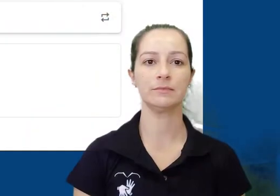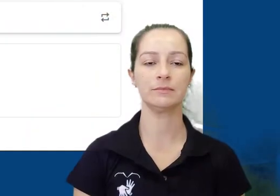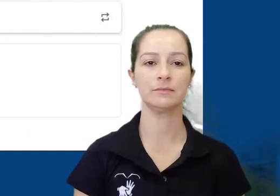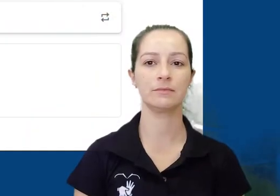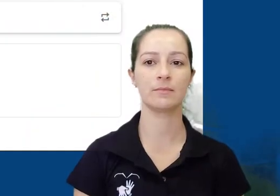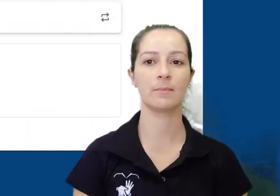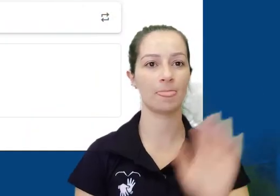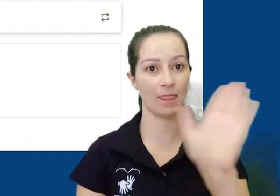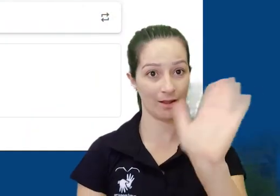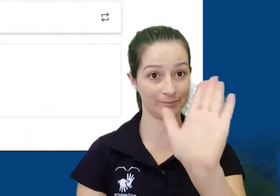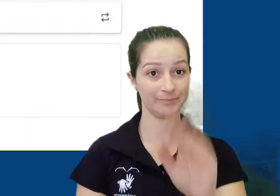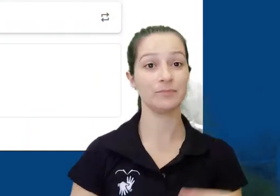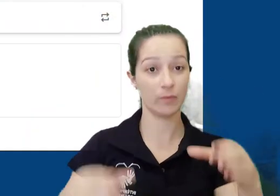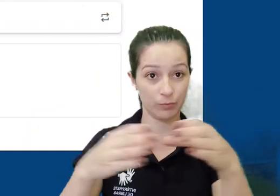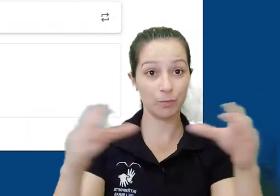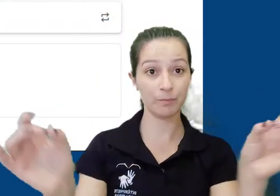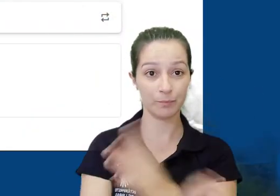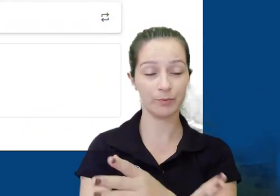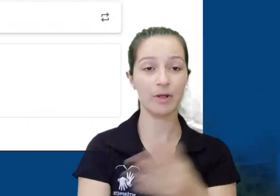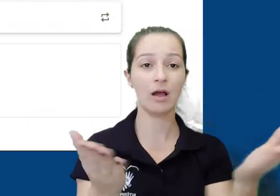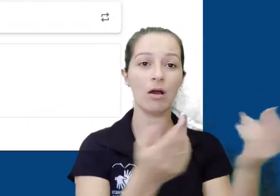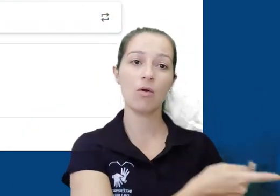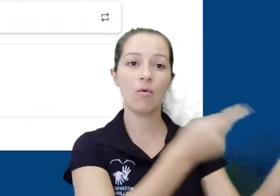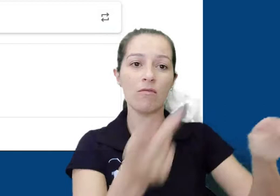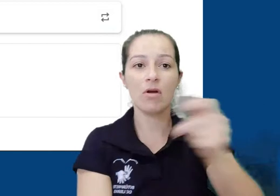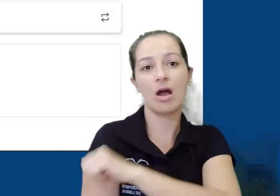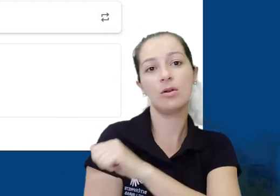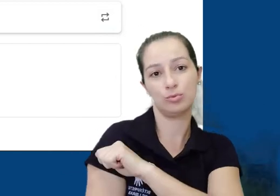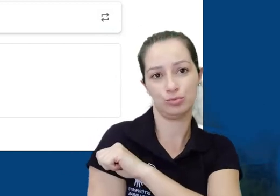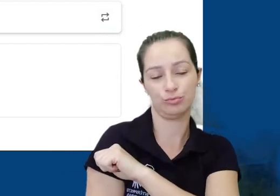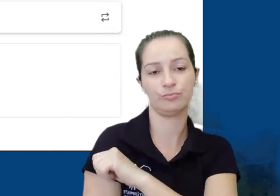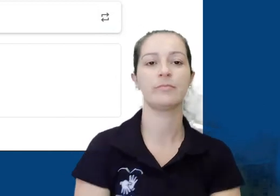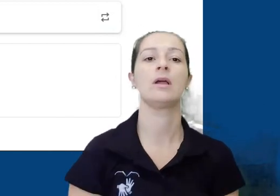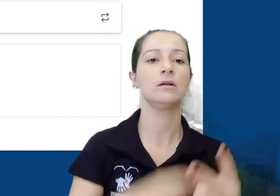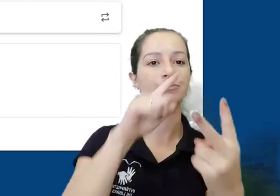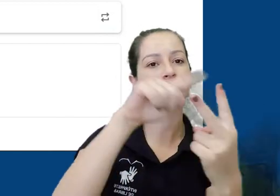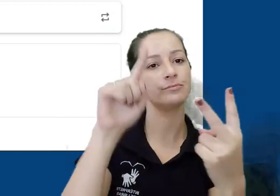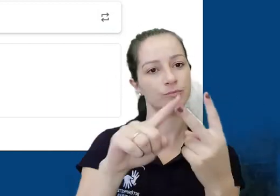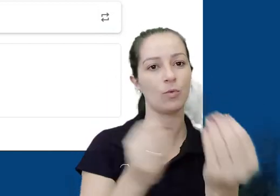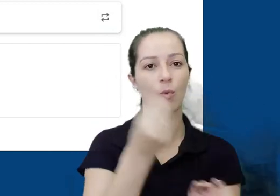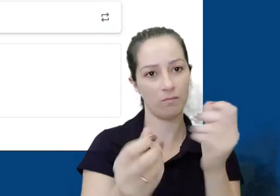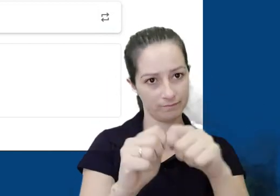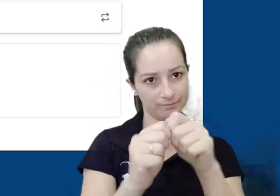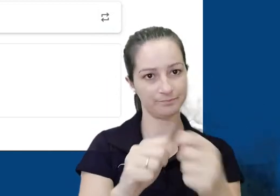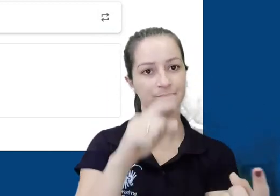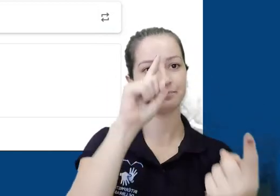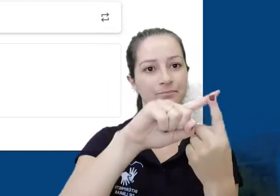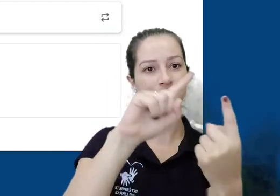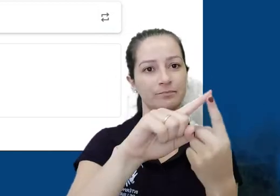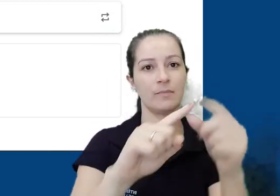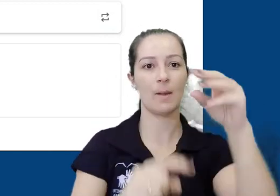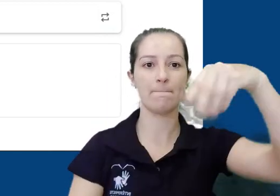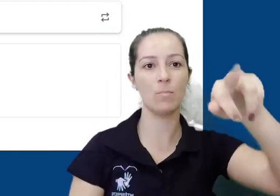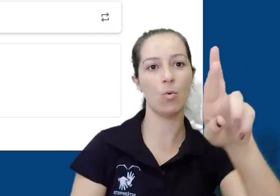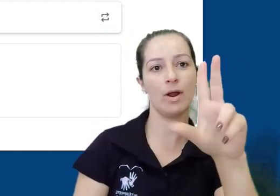Olá, agora que já temos a turma criada, podemos convidar alunos para participarem dela. Existem duas maneiras de fazermos isso. A primeira é na aba